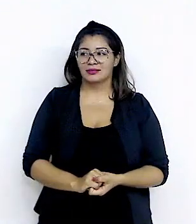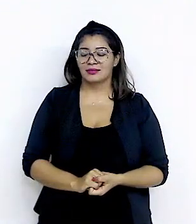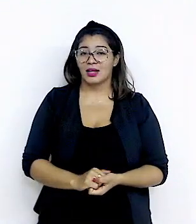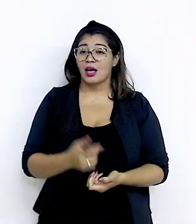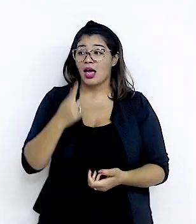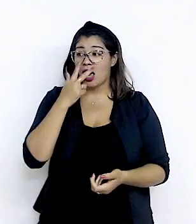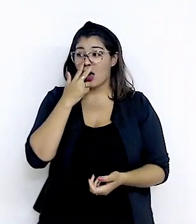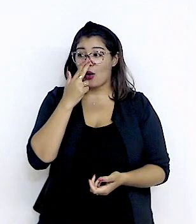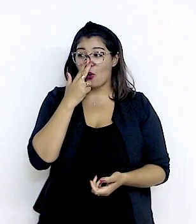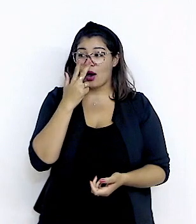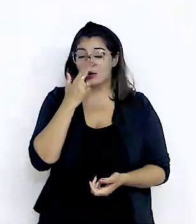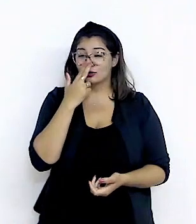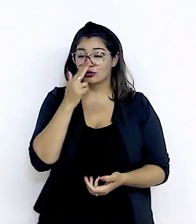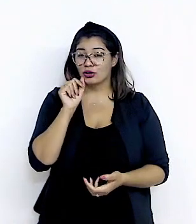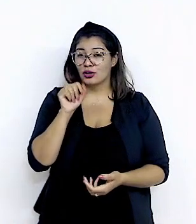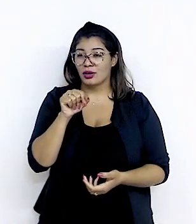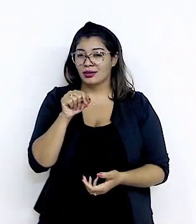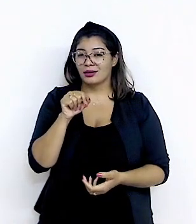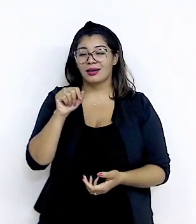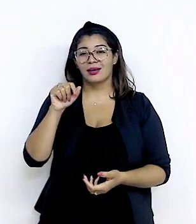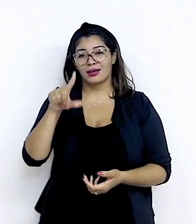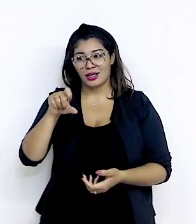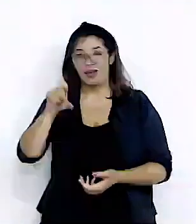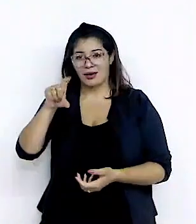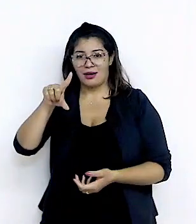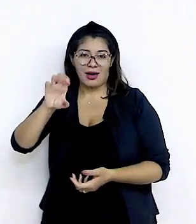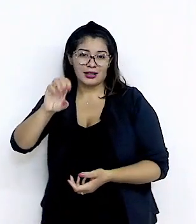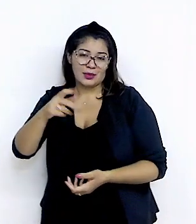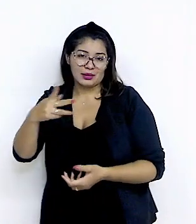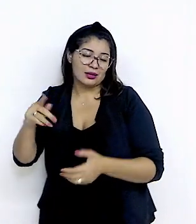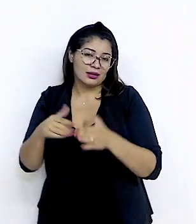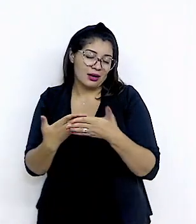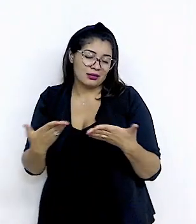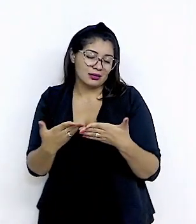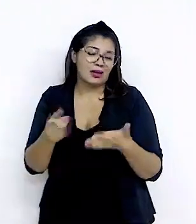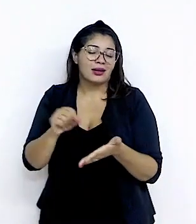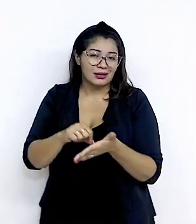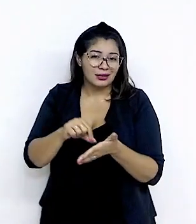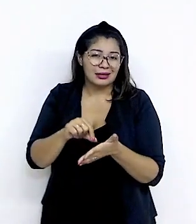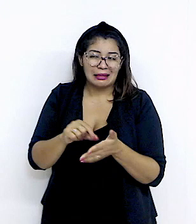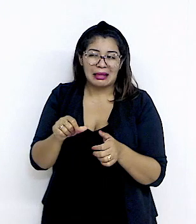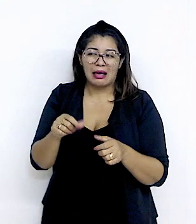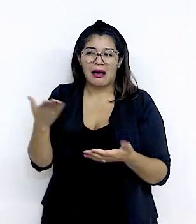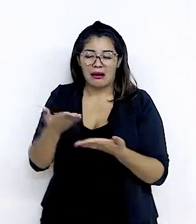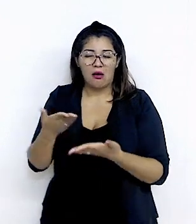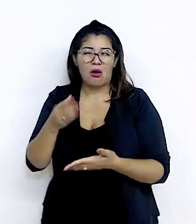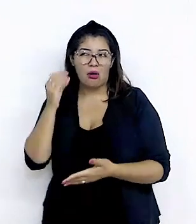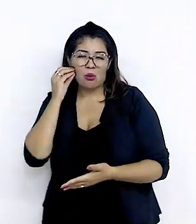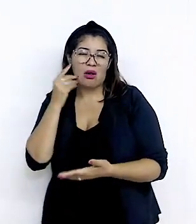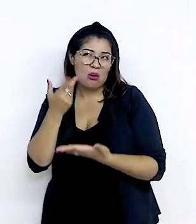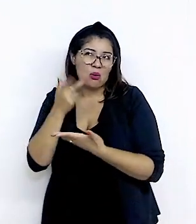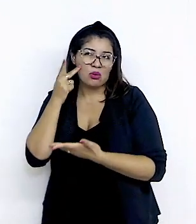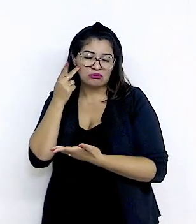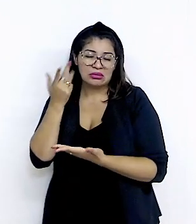Eu acho que, como a Expo é a primeira Expo que se realiza no mundo árabe Eu acho que,